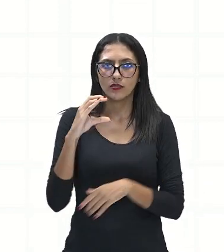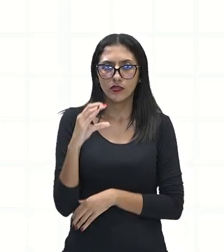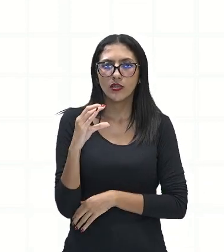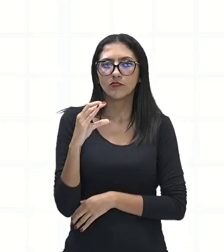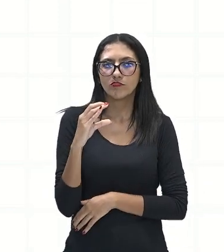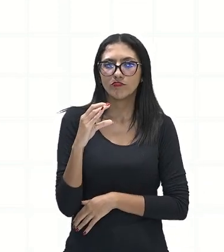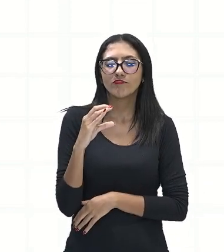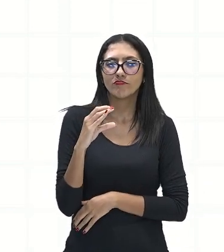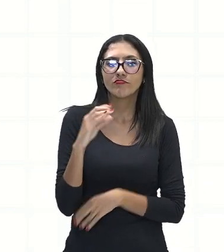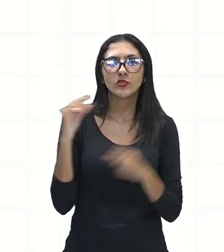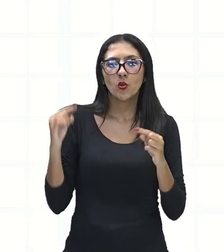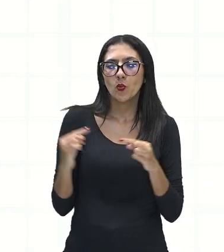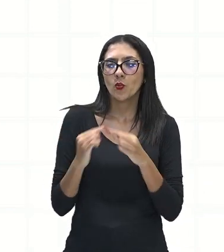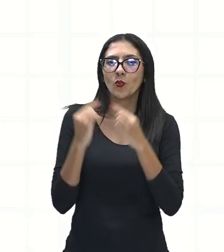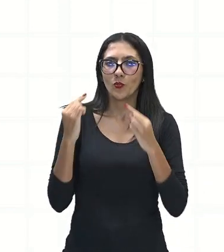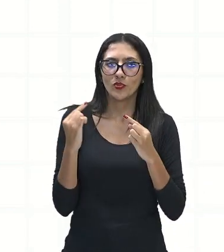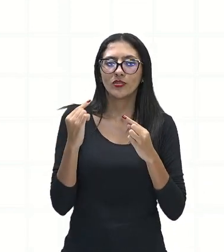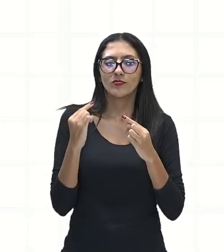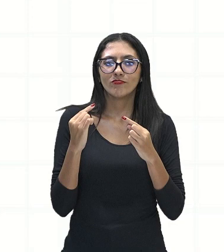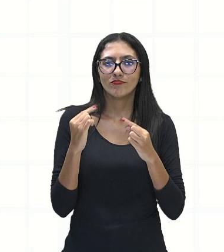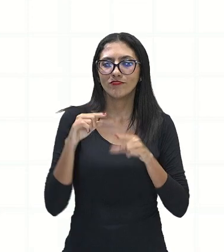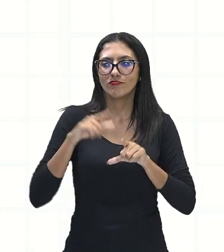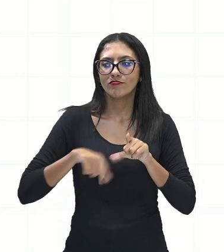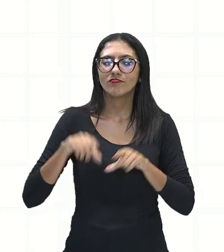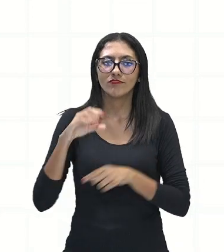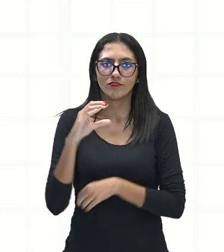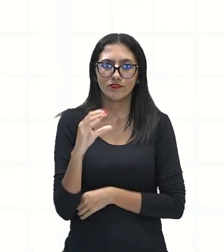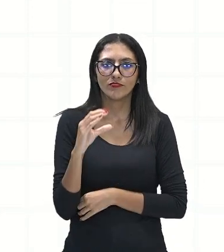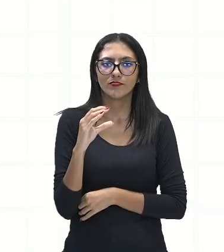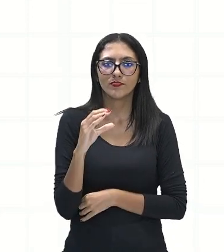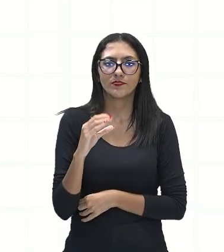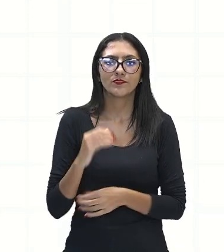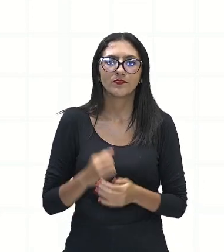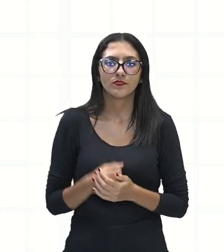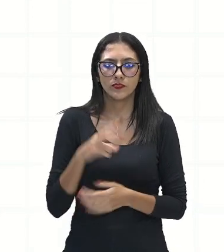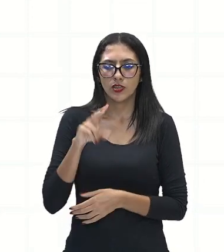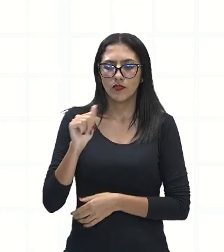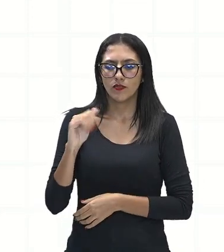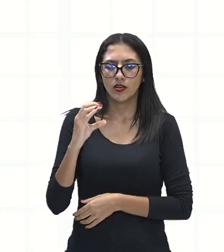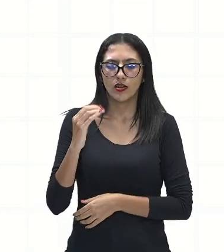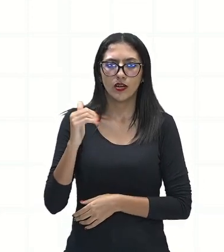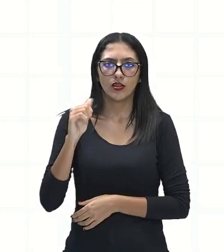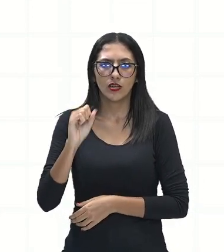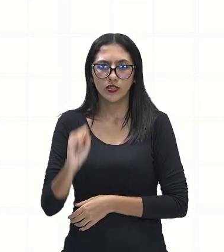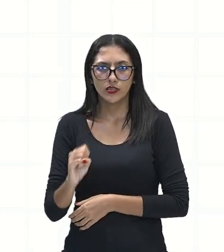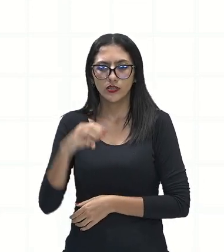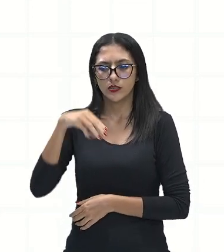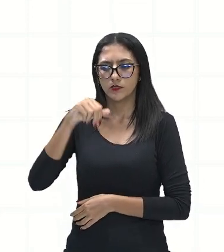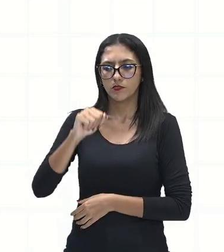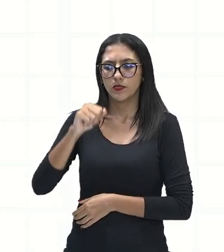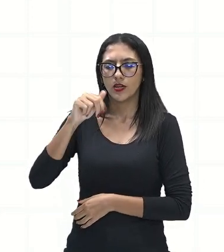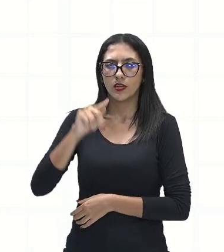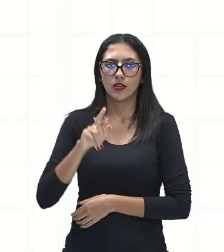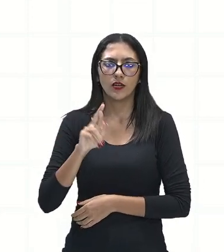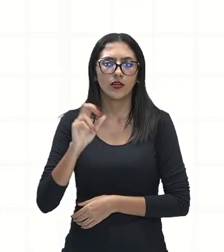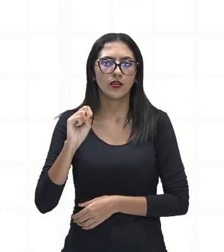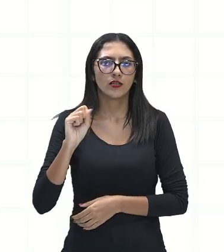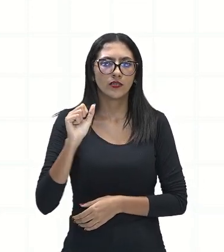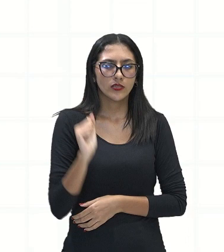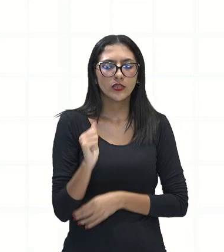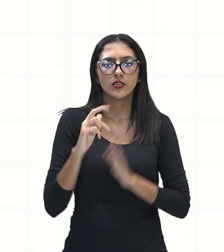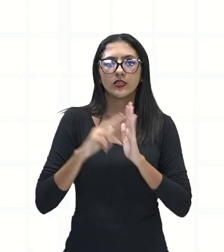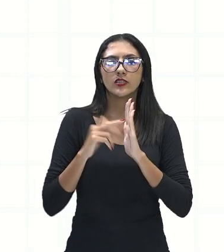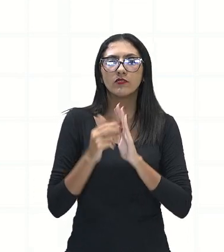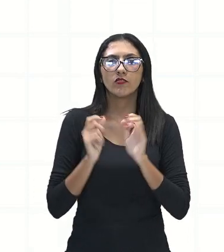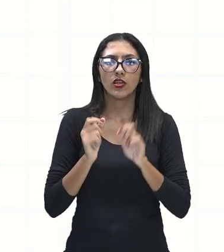né? A expressão vacas magras significa que ela tinha pouco dinheiro. Então, aqui é o sentido